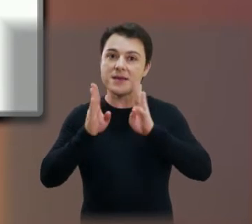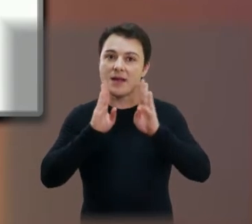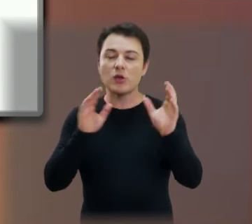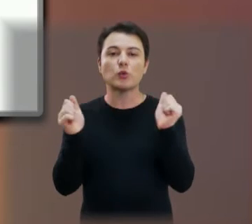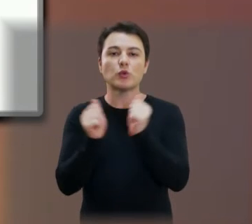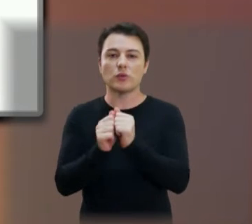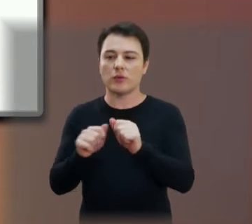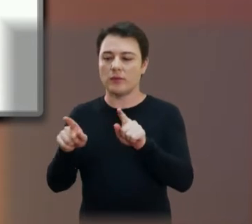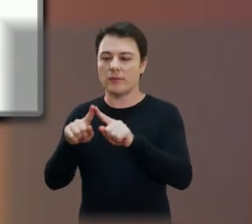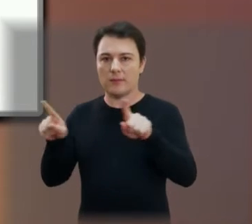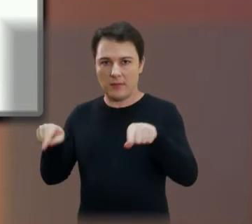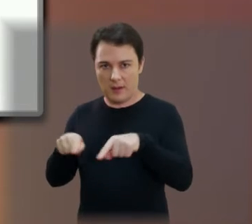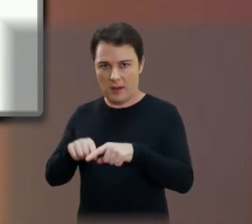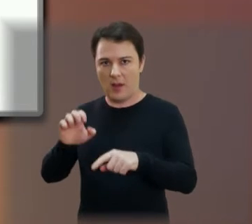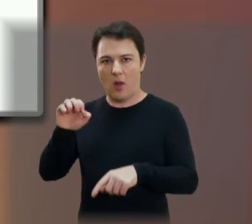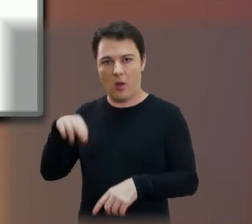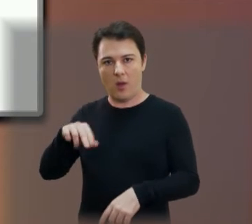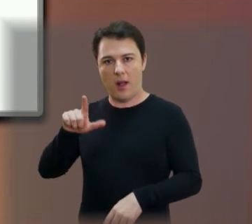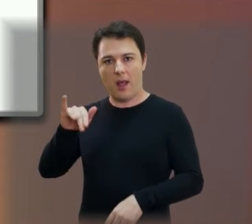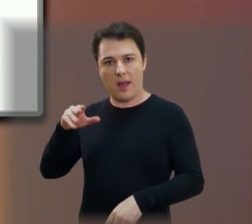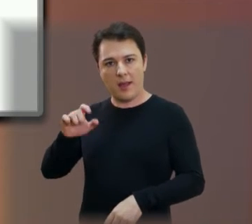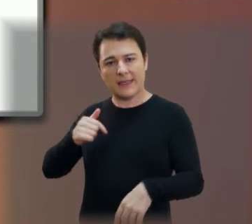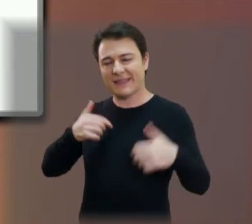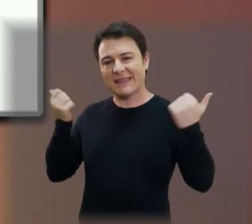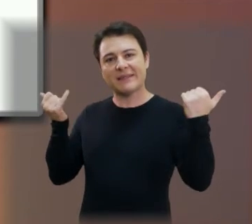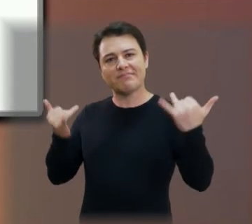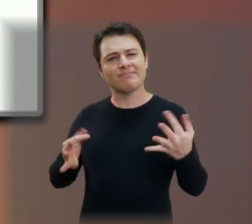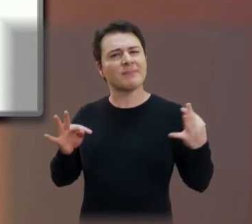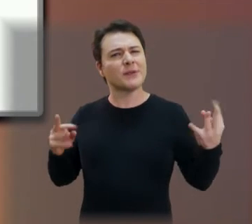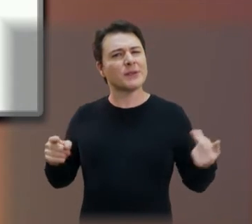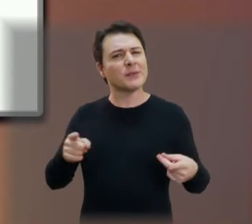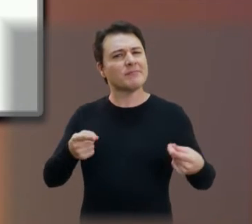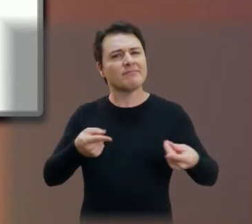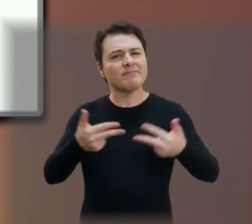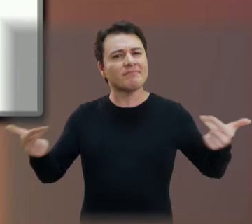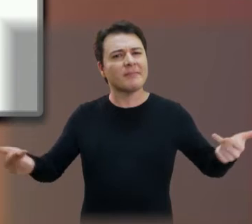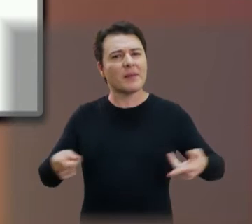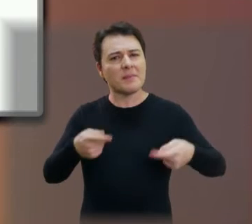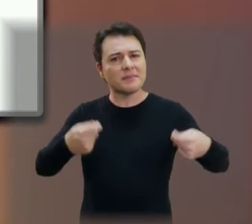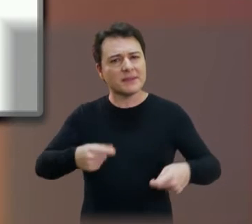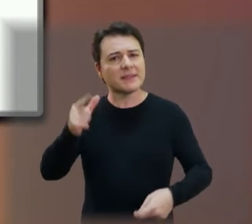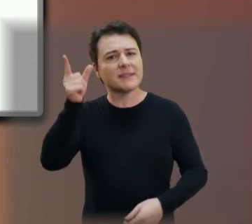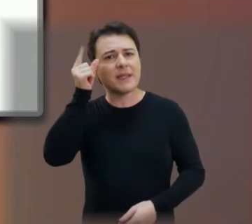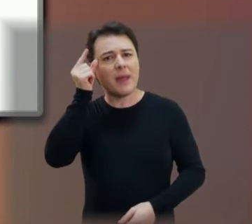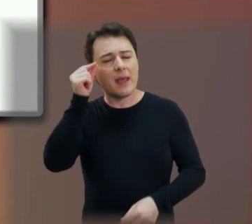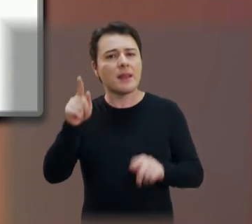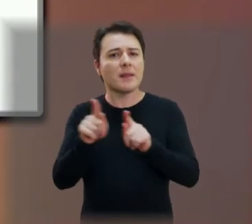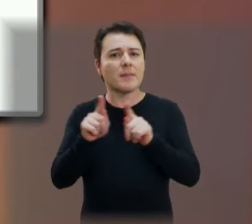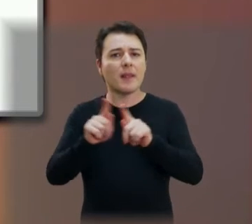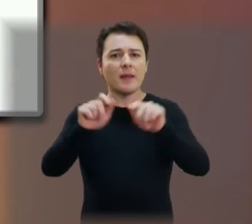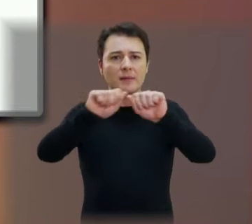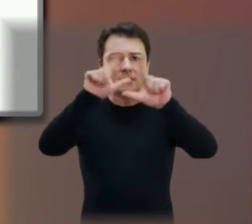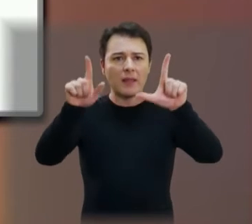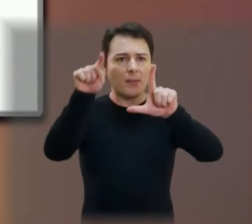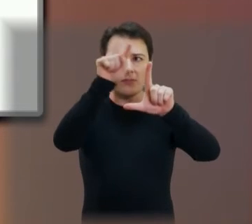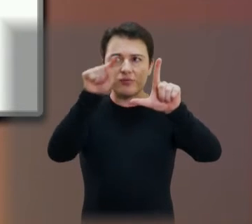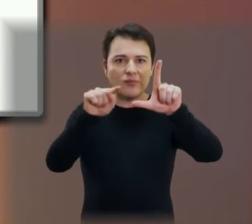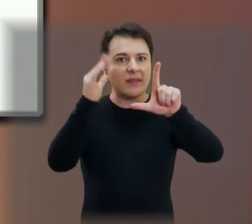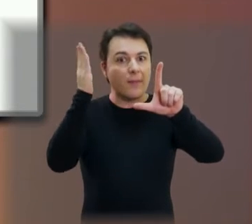gabinete online, onde nós explicamos tudo aquilo que vocês precisam saber sobre as nossas atividades e como mexer no nosso site.